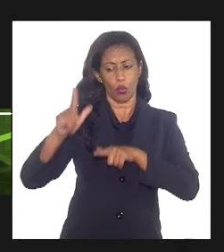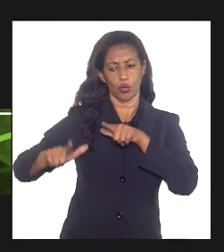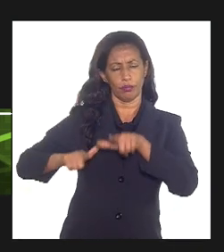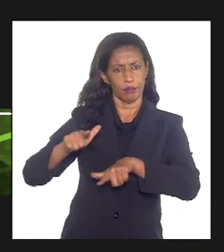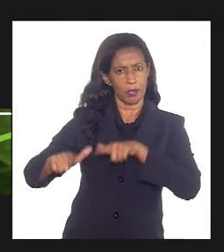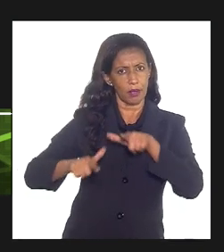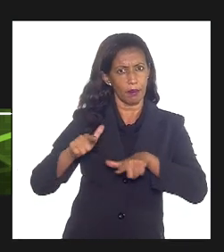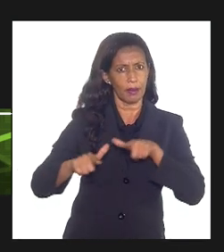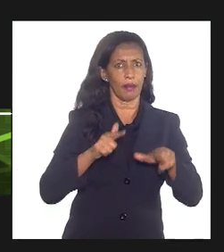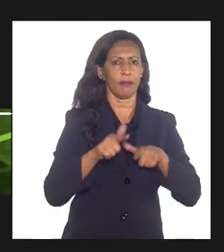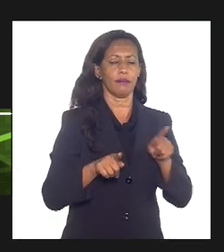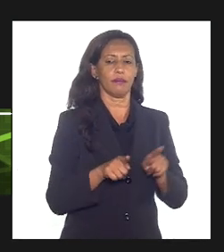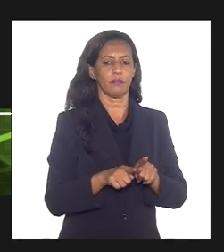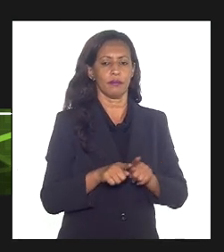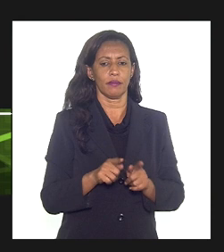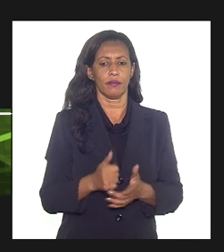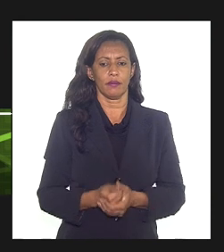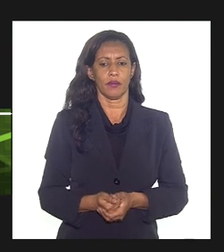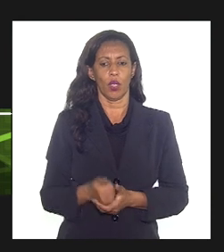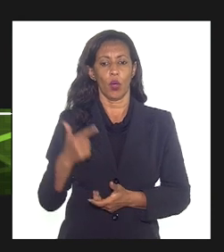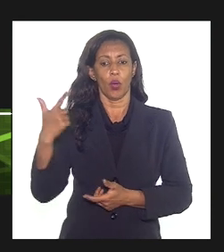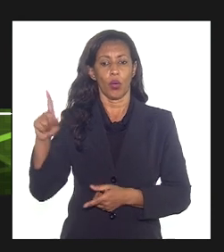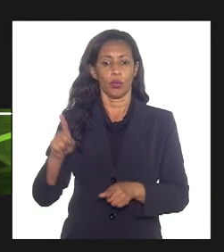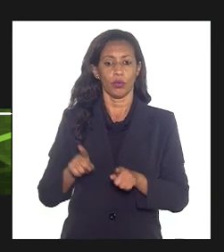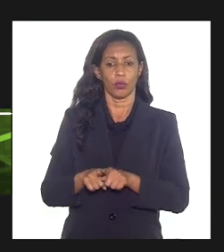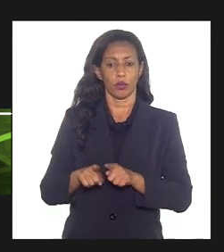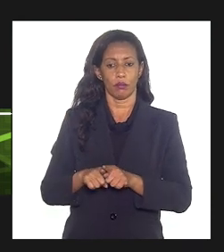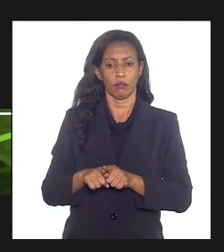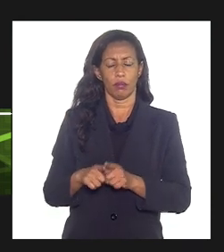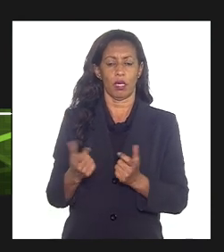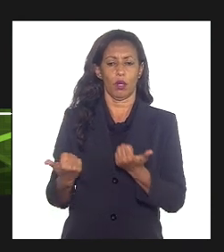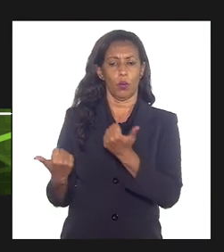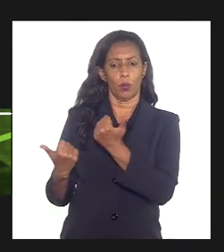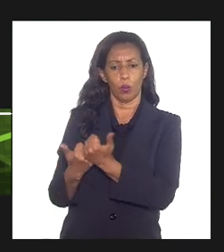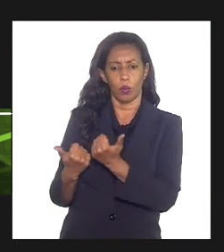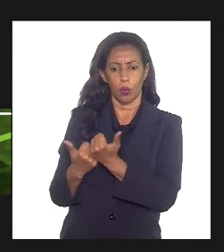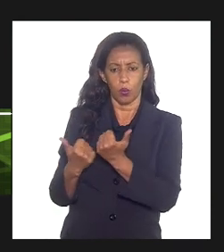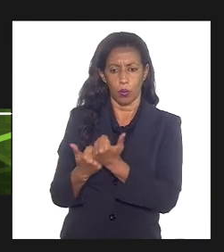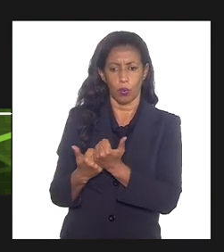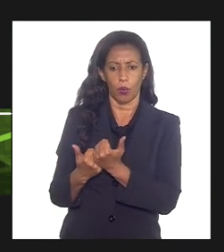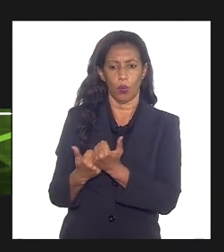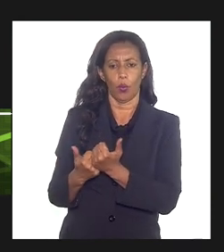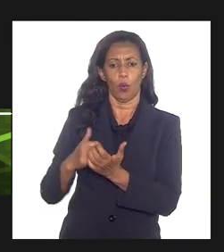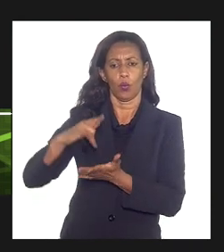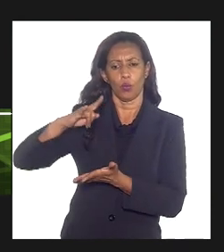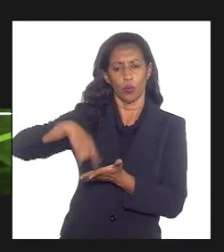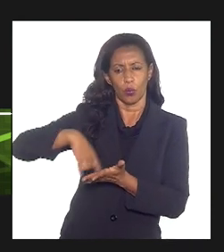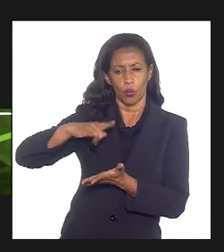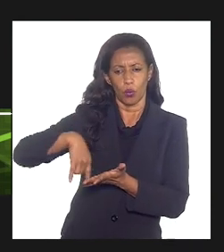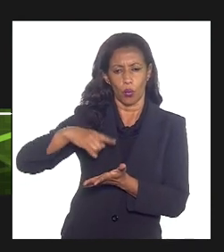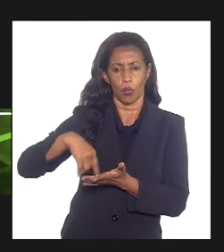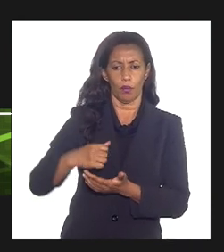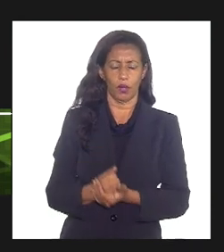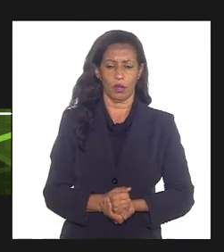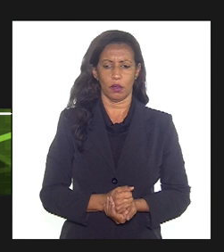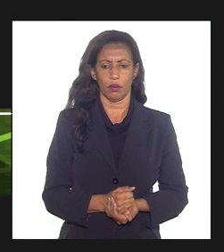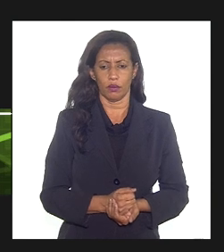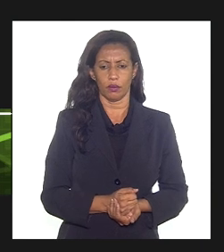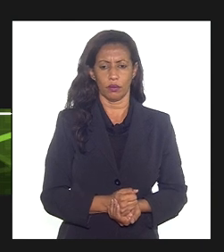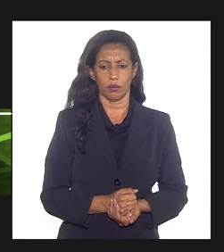atividades. Outros serviços também, acessórios, como a ancoragem, documentação dinâmica, inspeções,